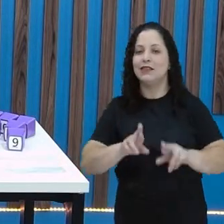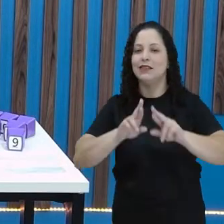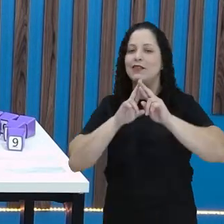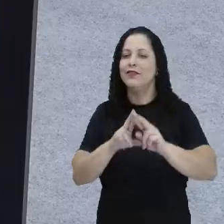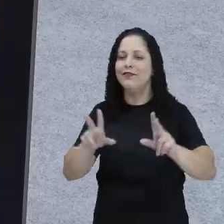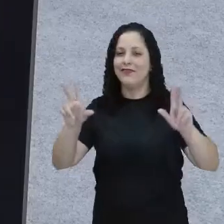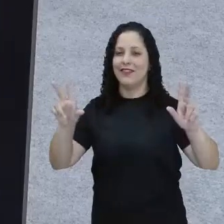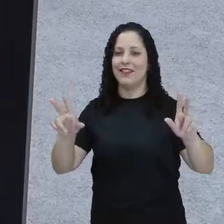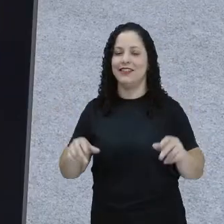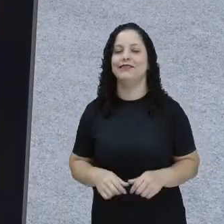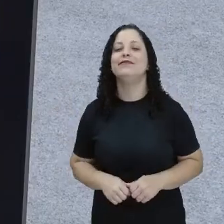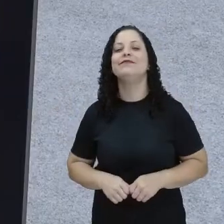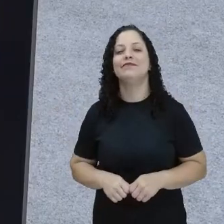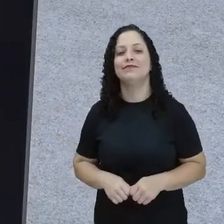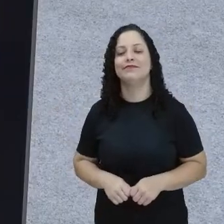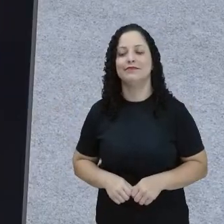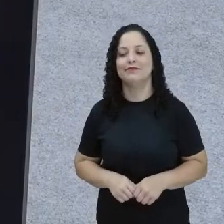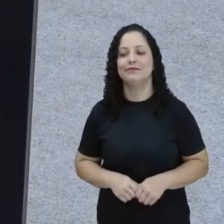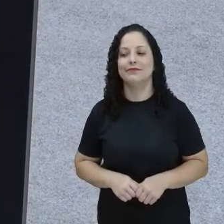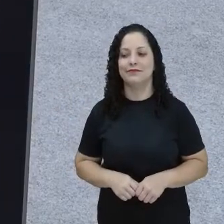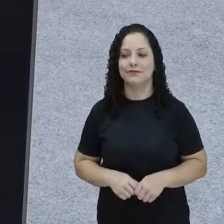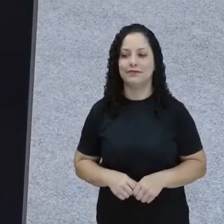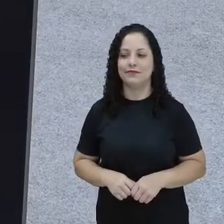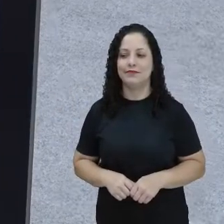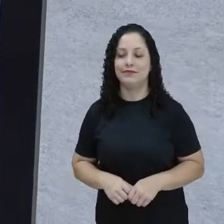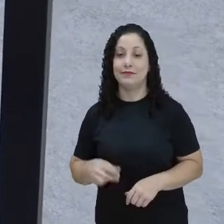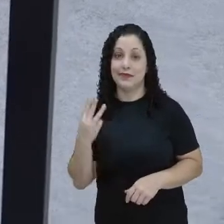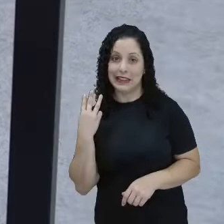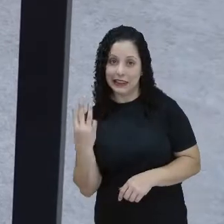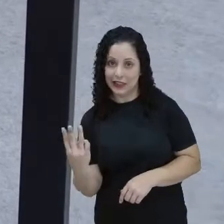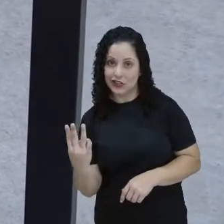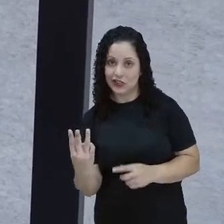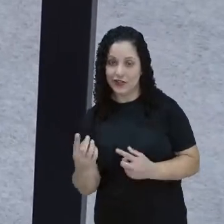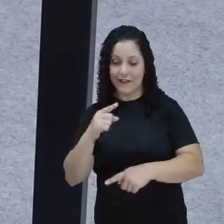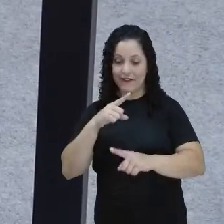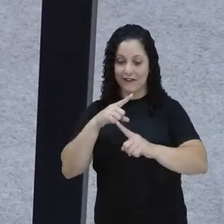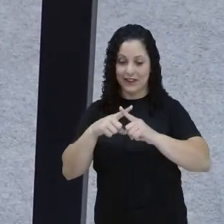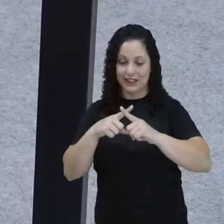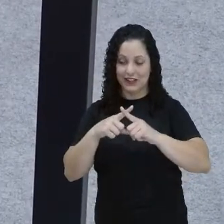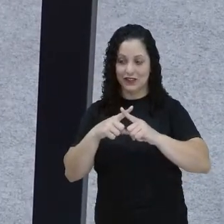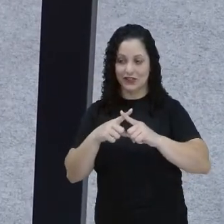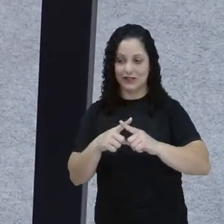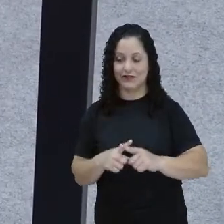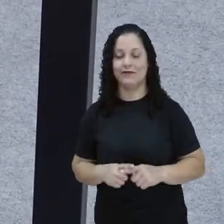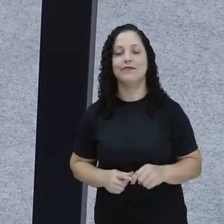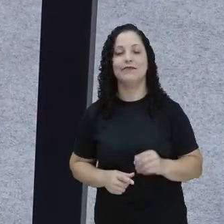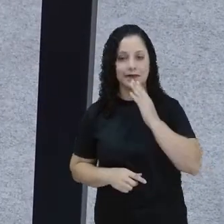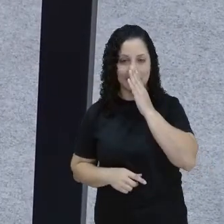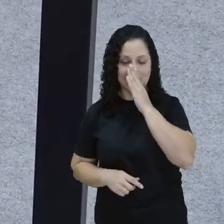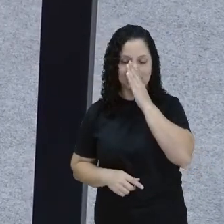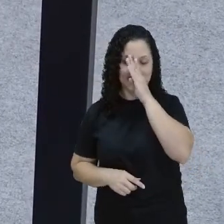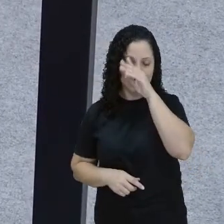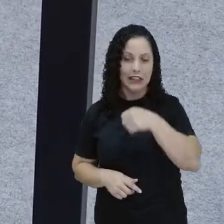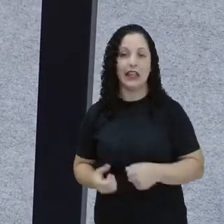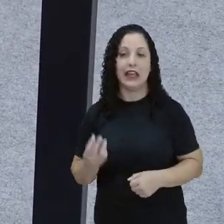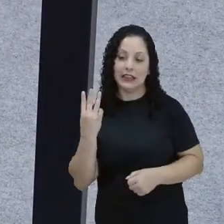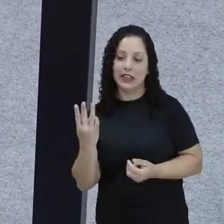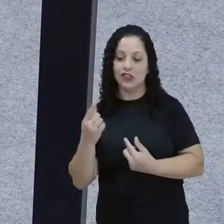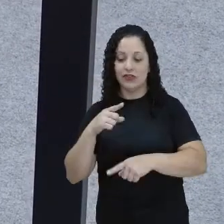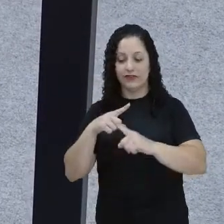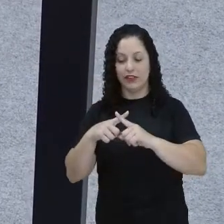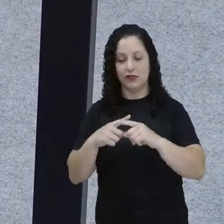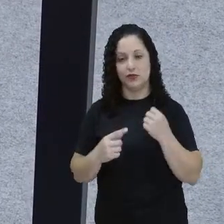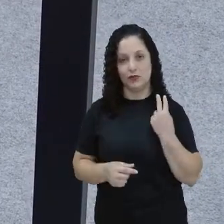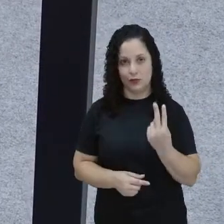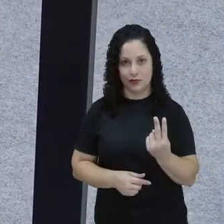a gente está só iniciando, tá certo? Que era a mesma coisa, que três mais três é a mesma coisa. O